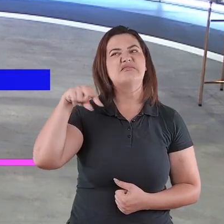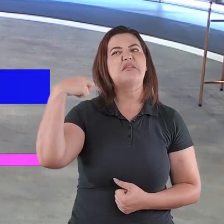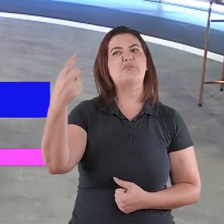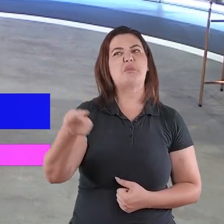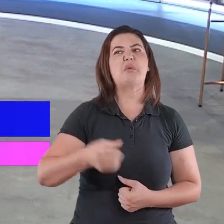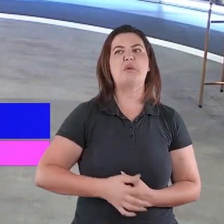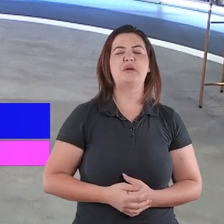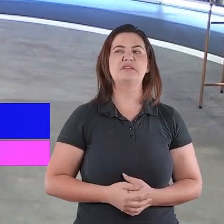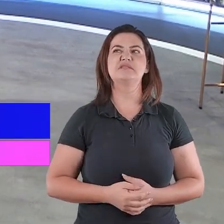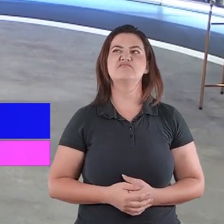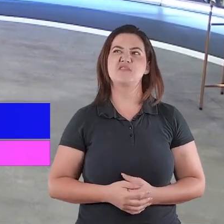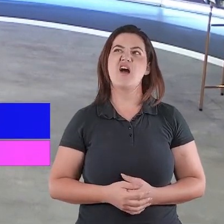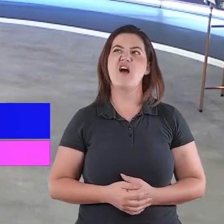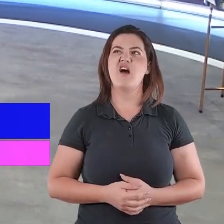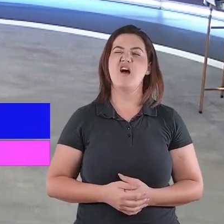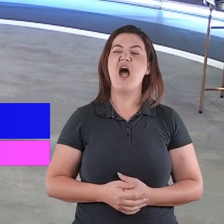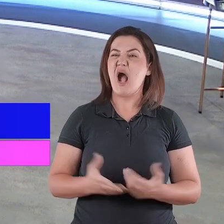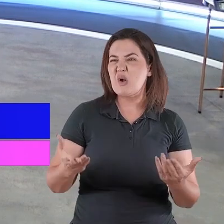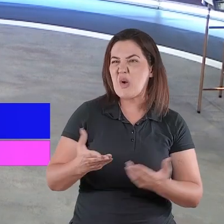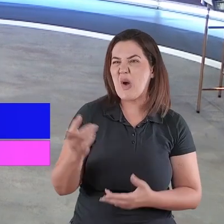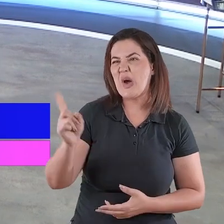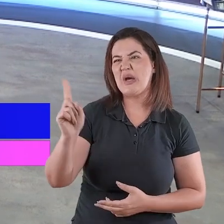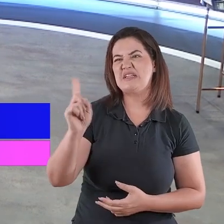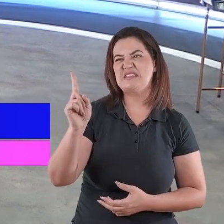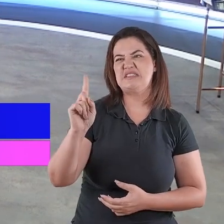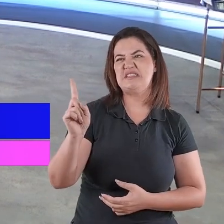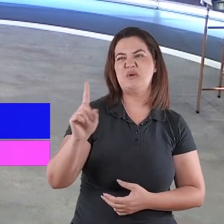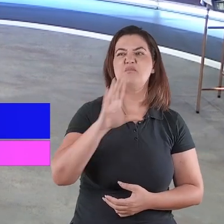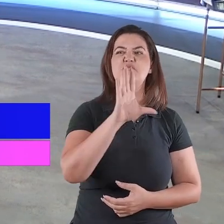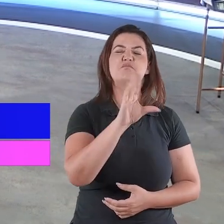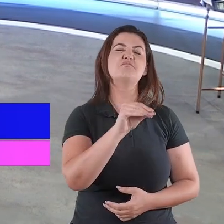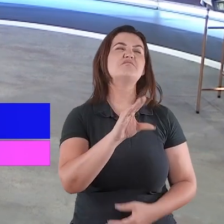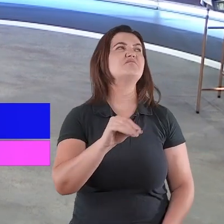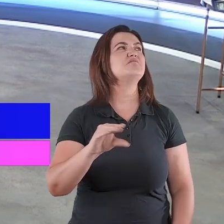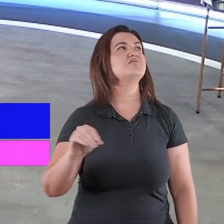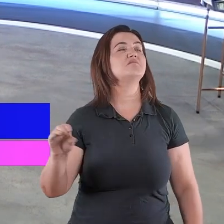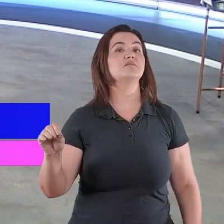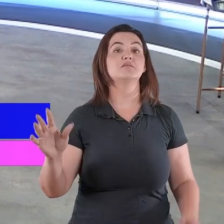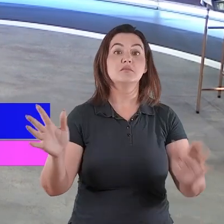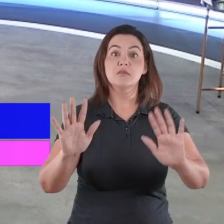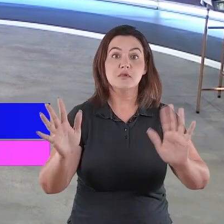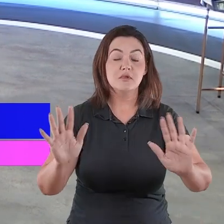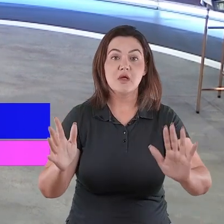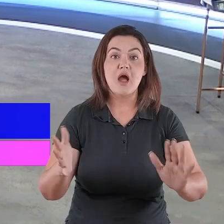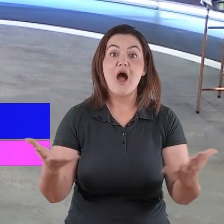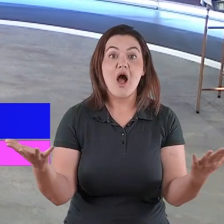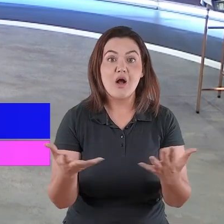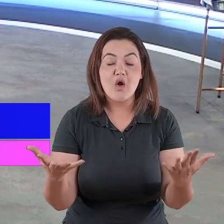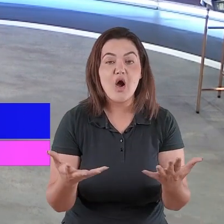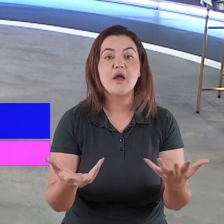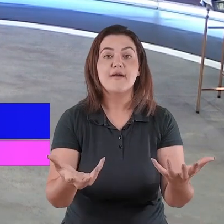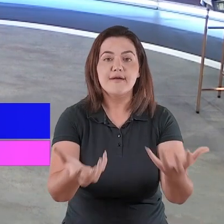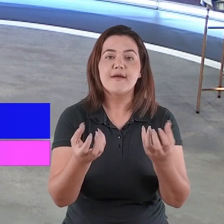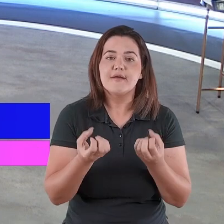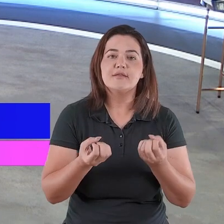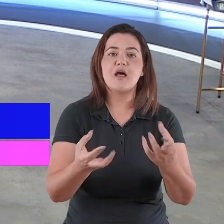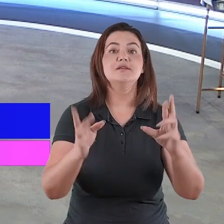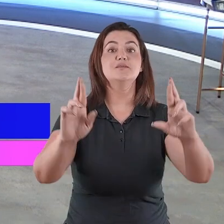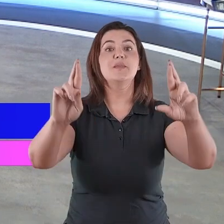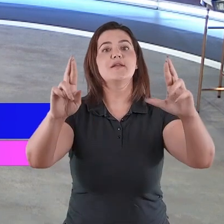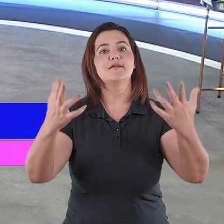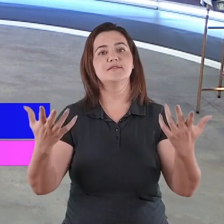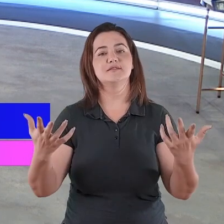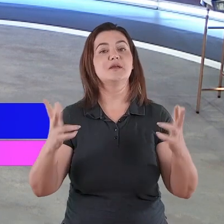essa esperança que nasceu é a esperança que está agora batendo a porta do seu coração dizendo